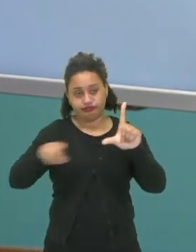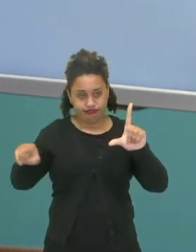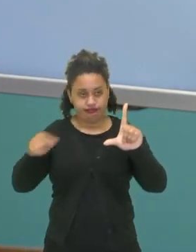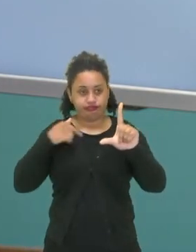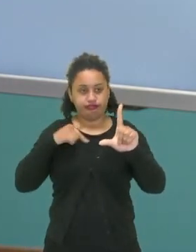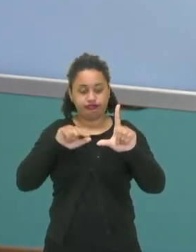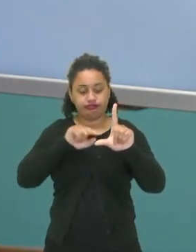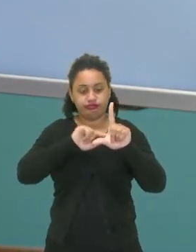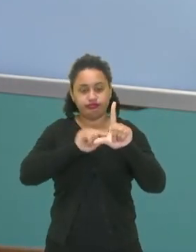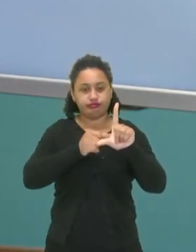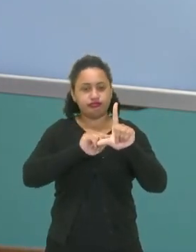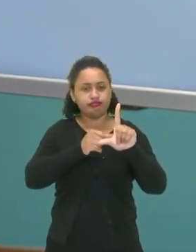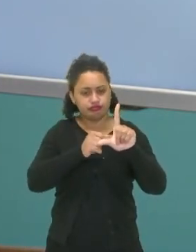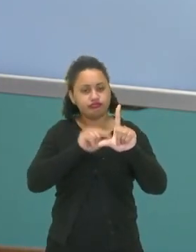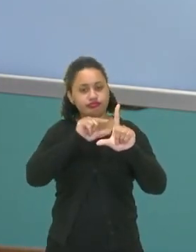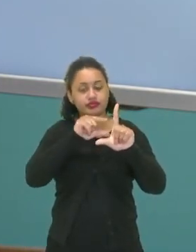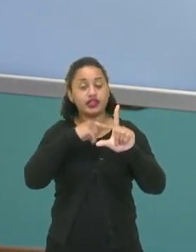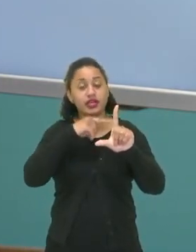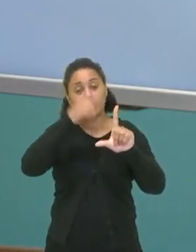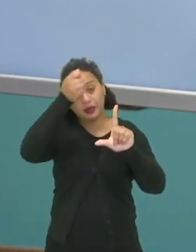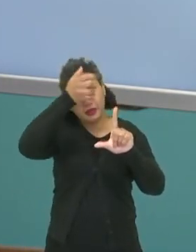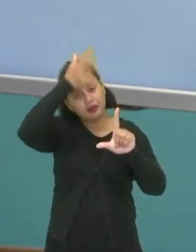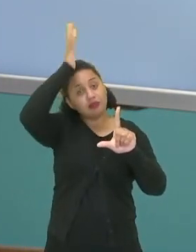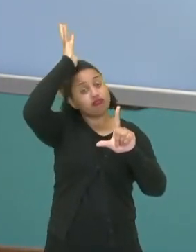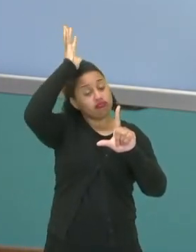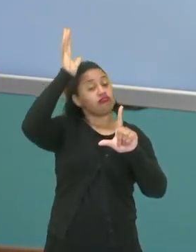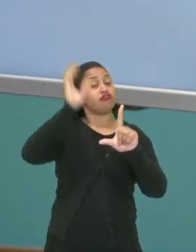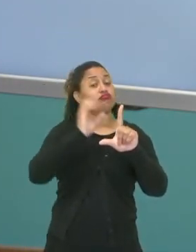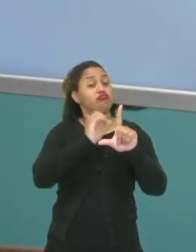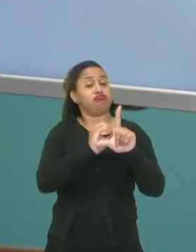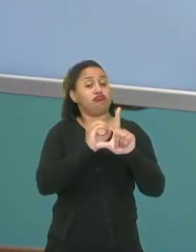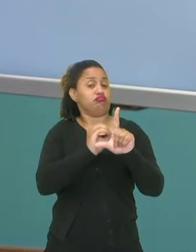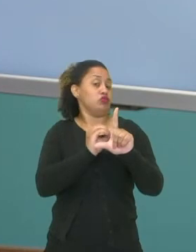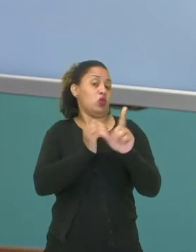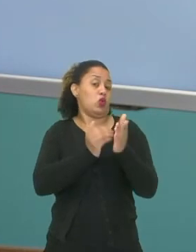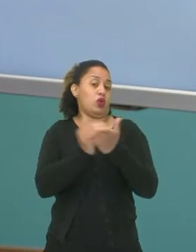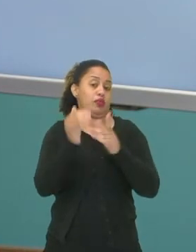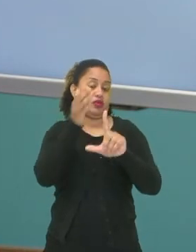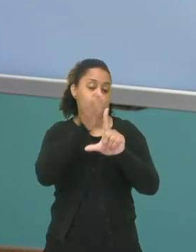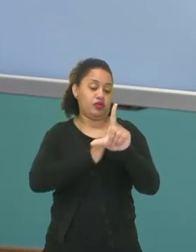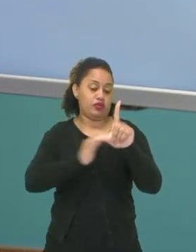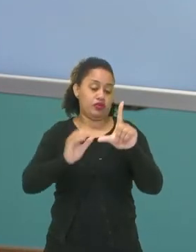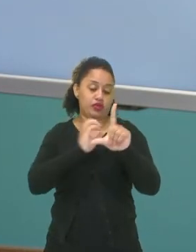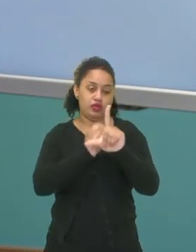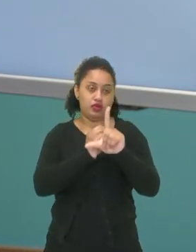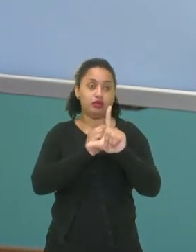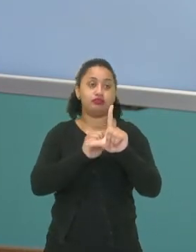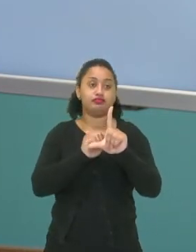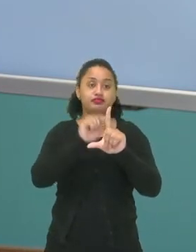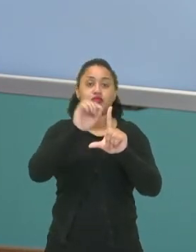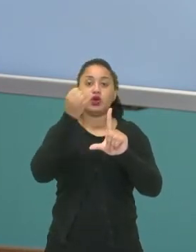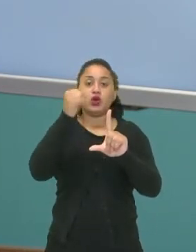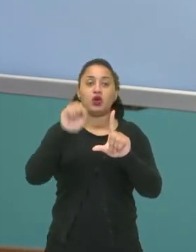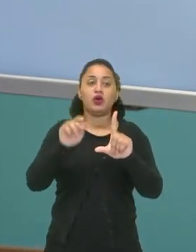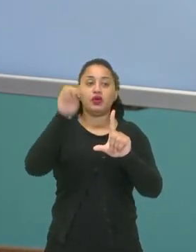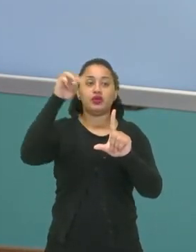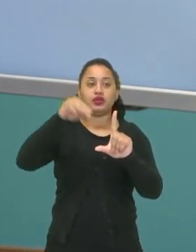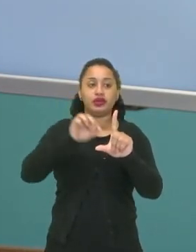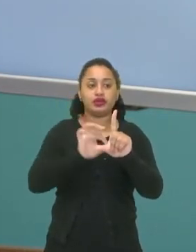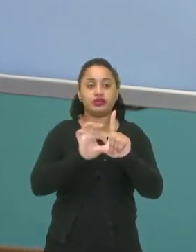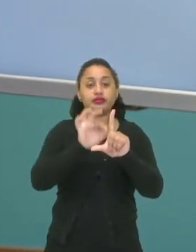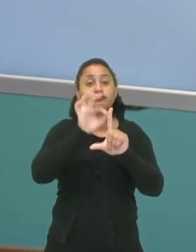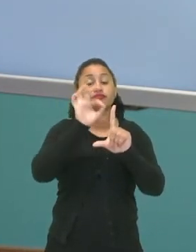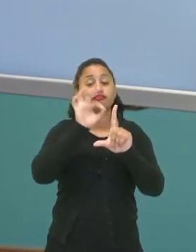aqui. No posto de bombeiros está na localização inicial 00 e 8 km acima,